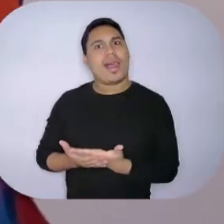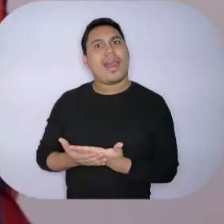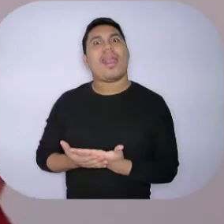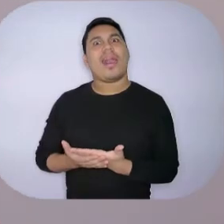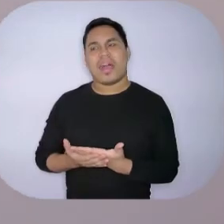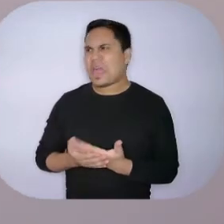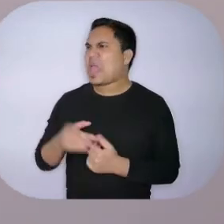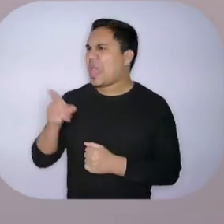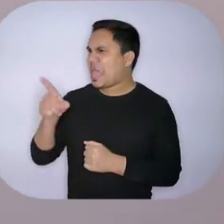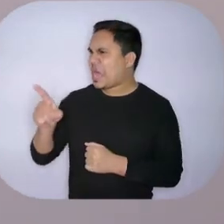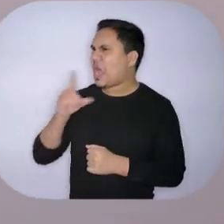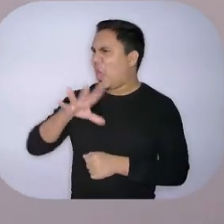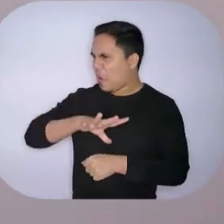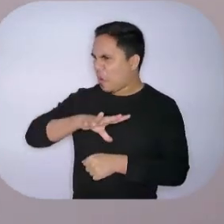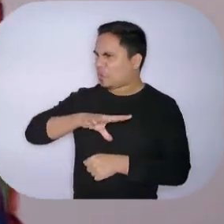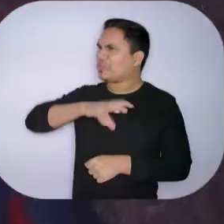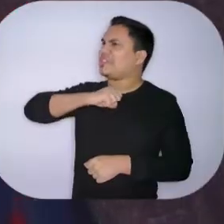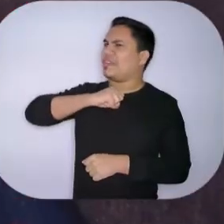ousada,